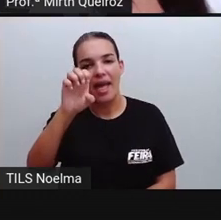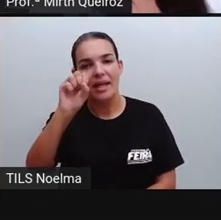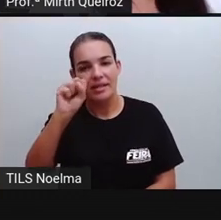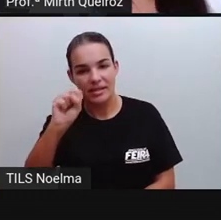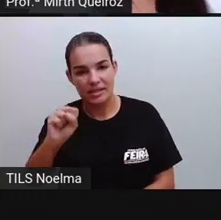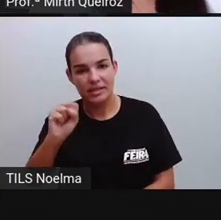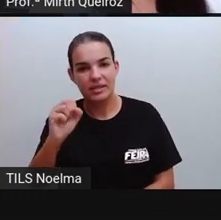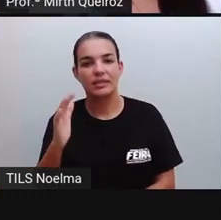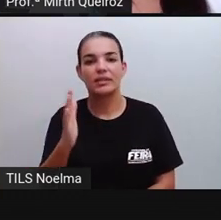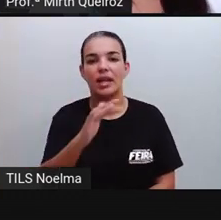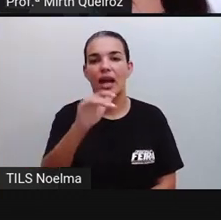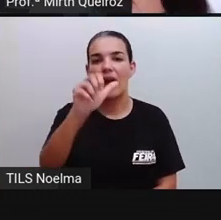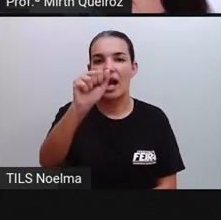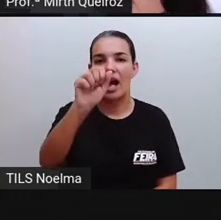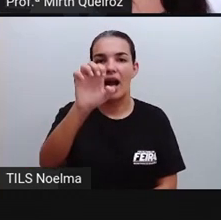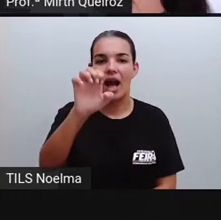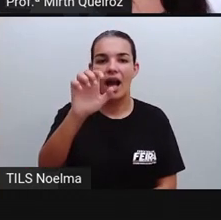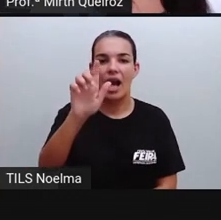Aedes aegypti.